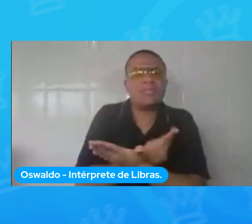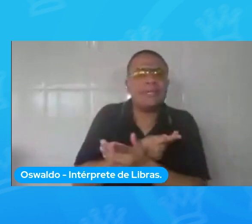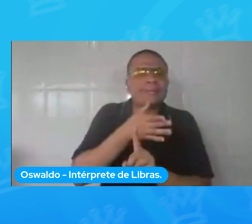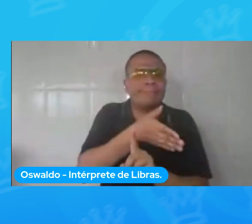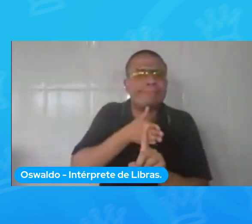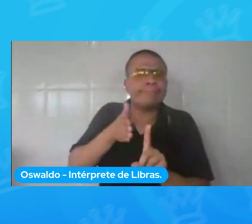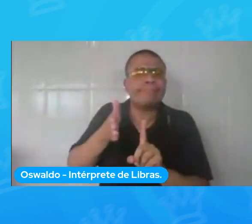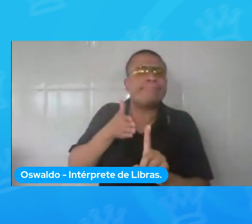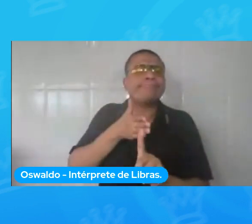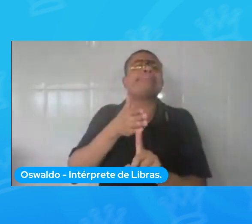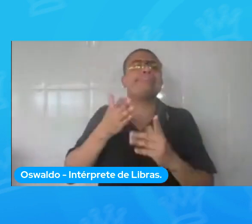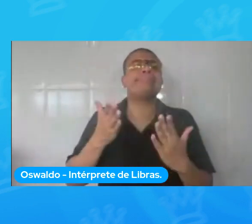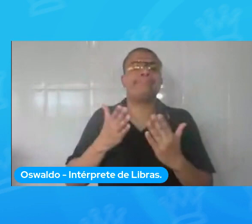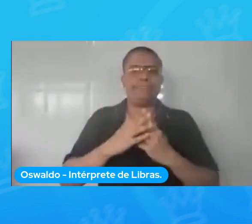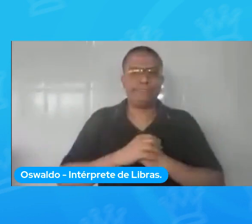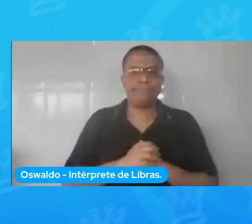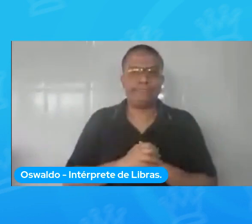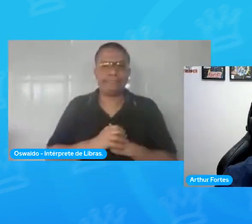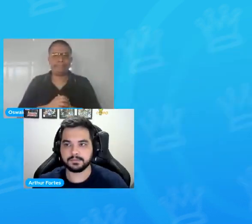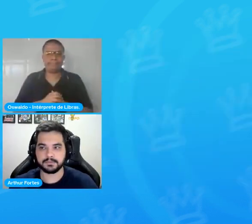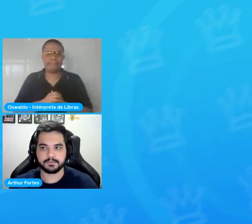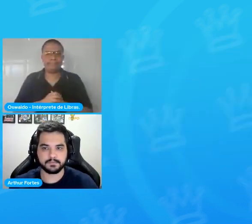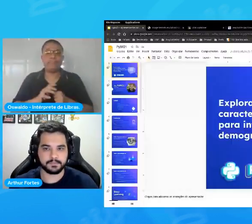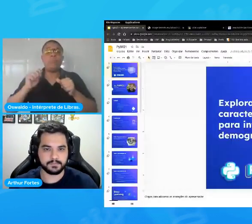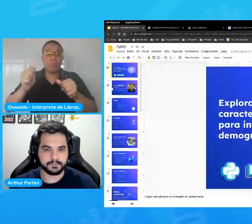Pessoal, se vocês puderem compartilhar a minha tela.